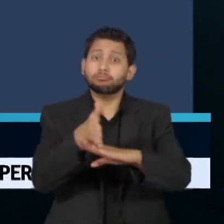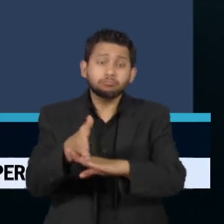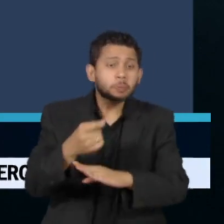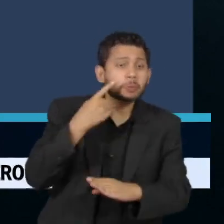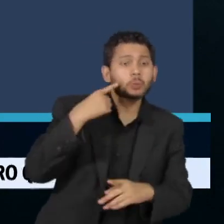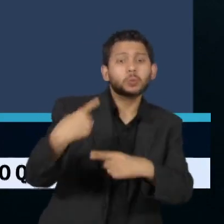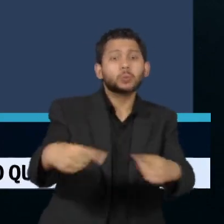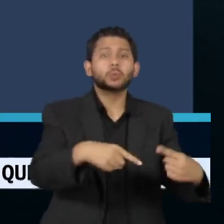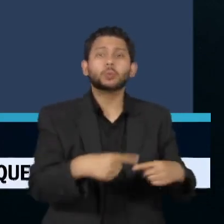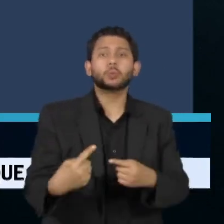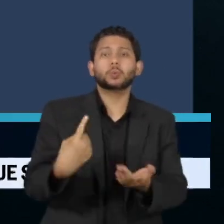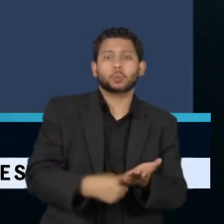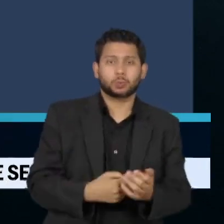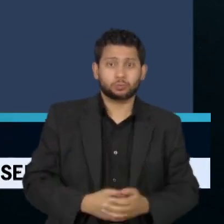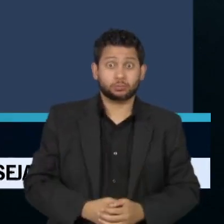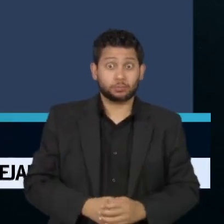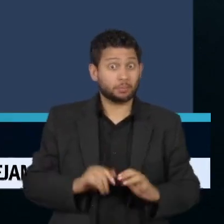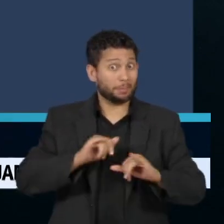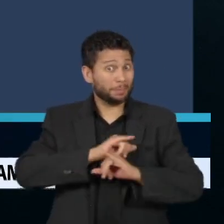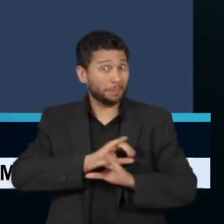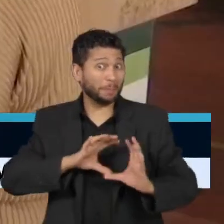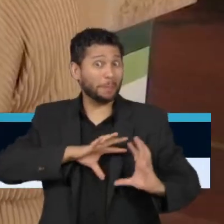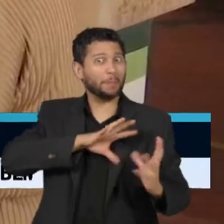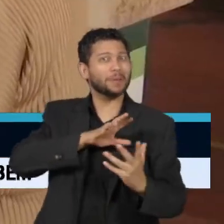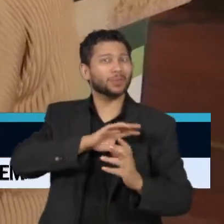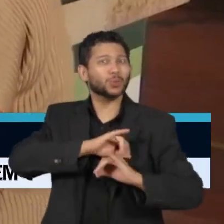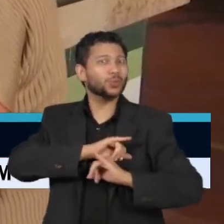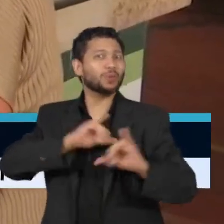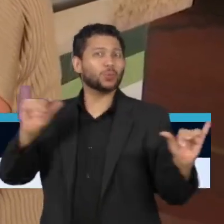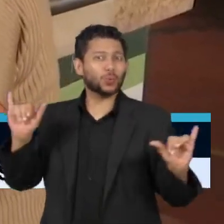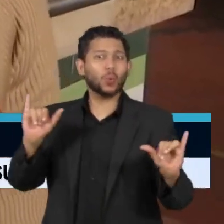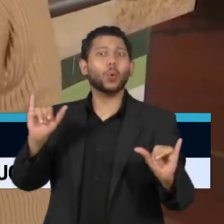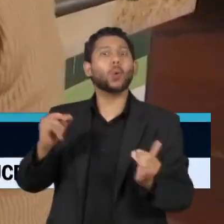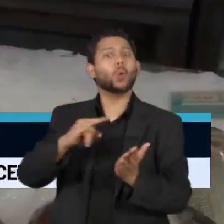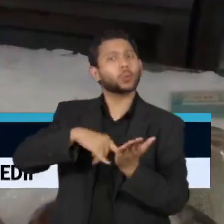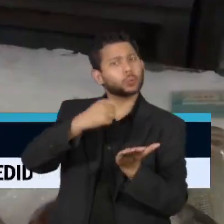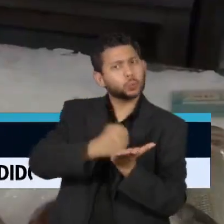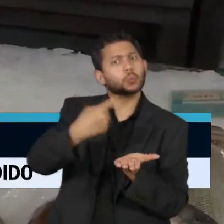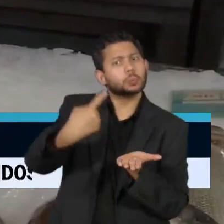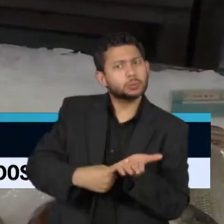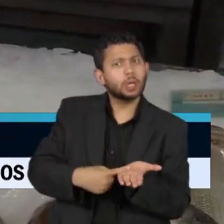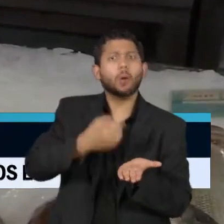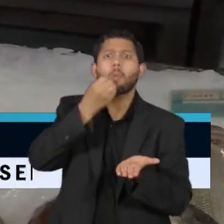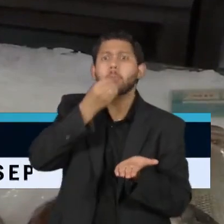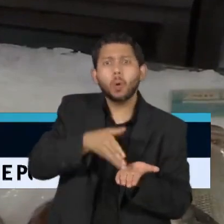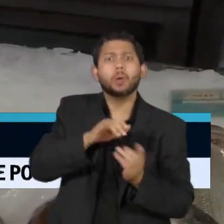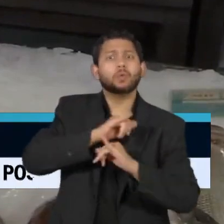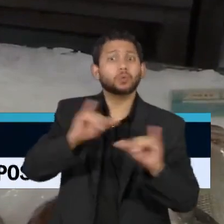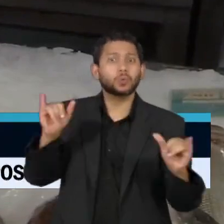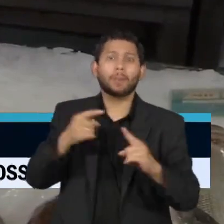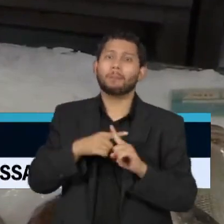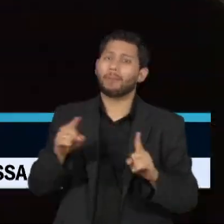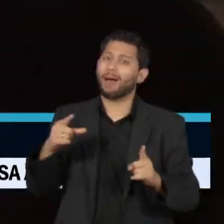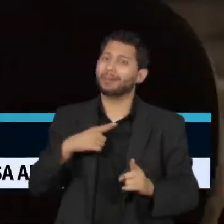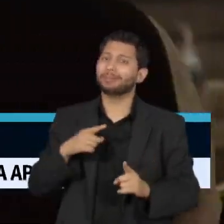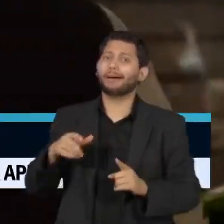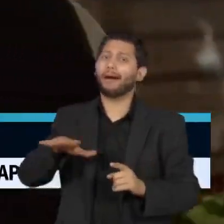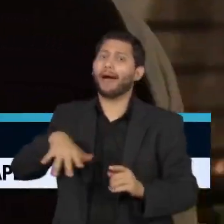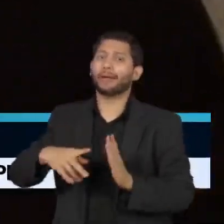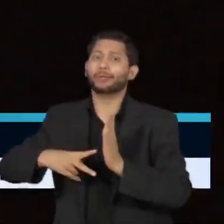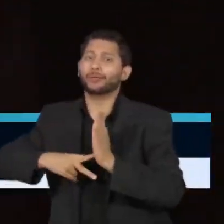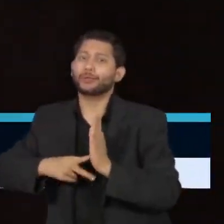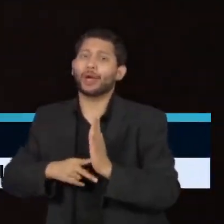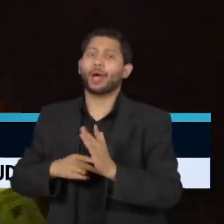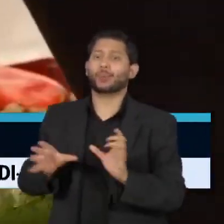um apoio quase unânime das autoridades e empresas ao tratado comercial. Mas diversas ressalvas de sindicatos e